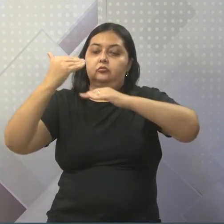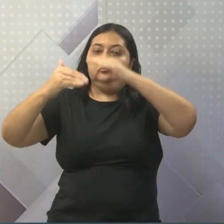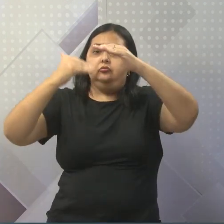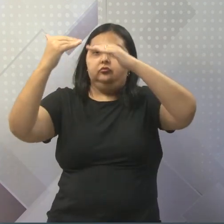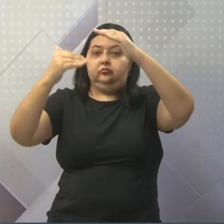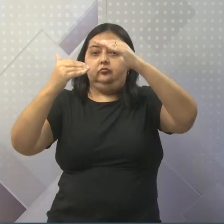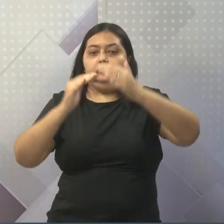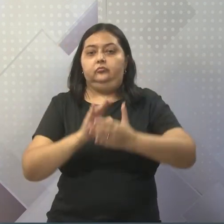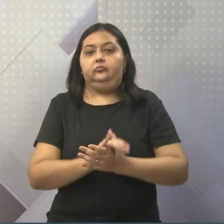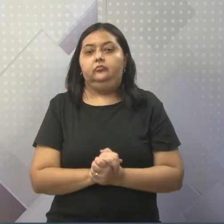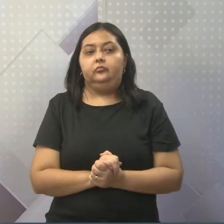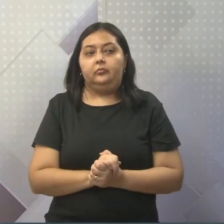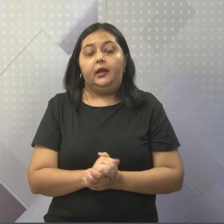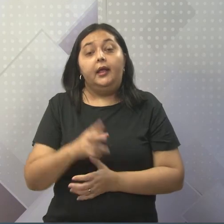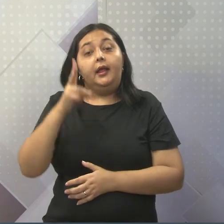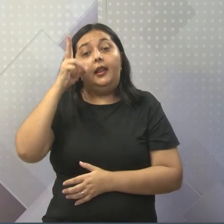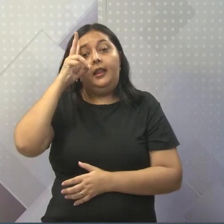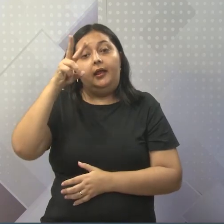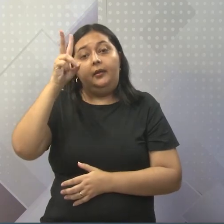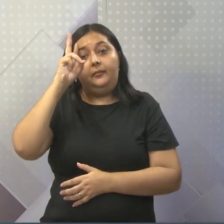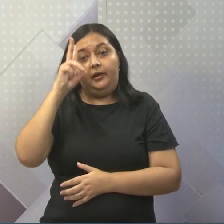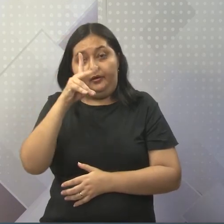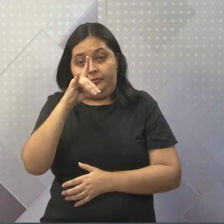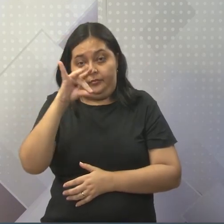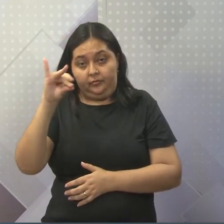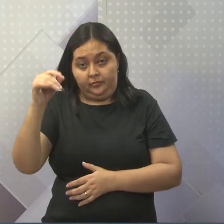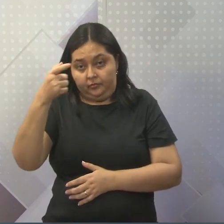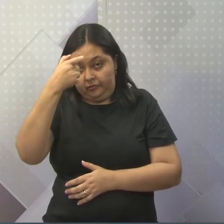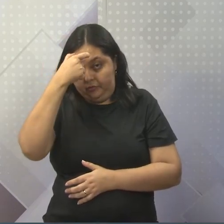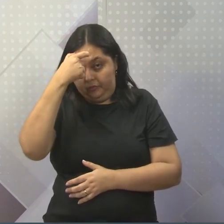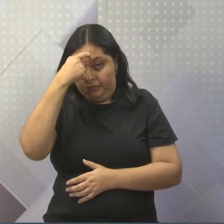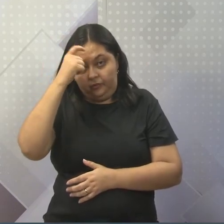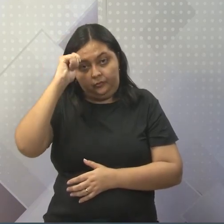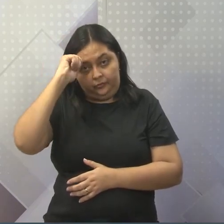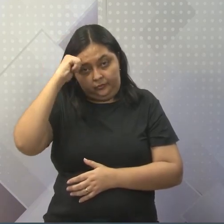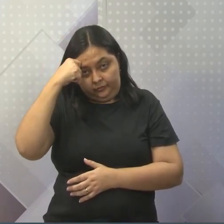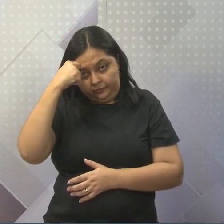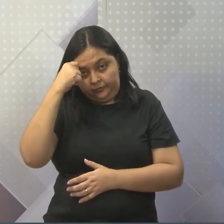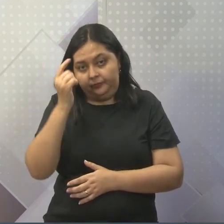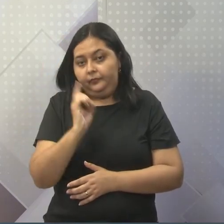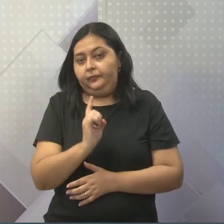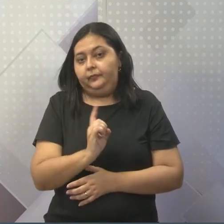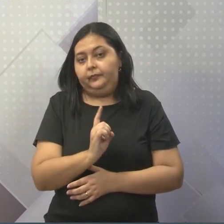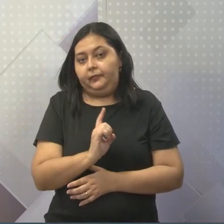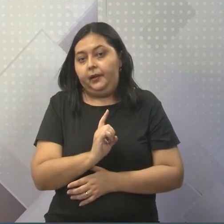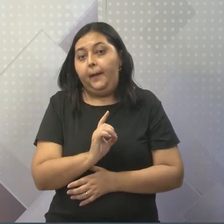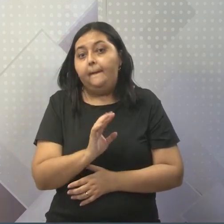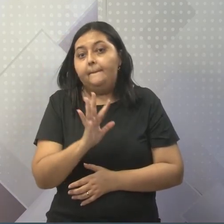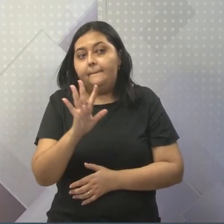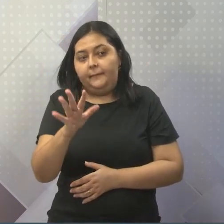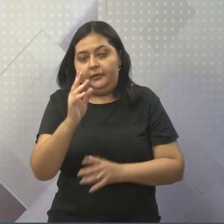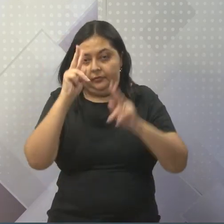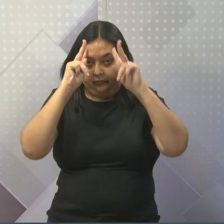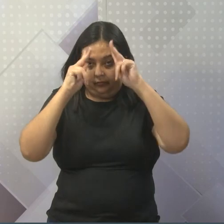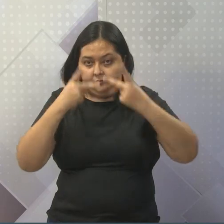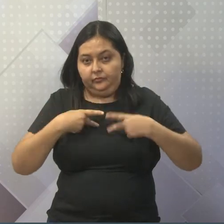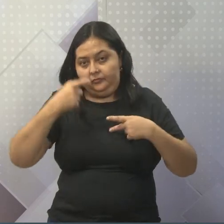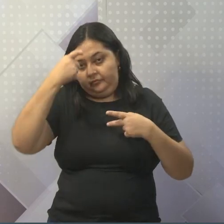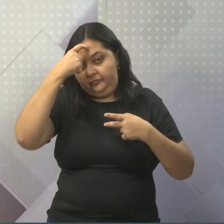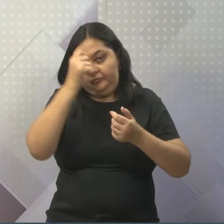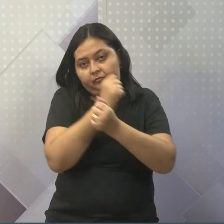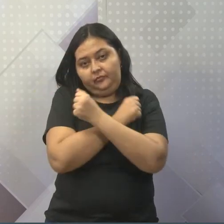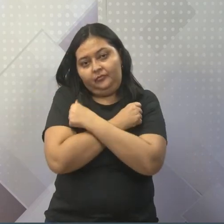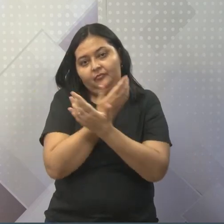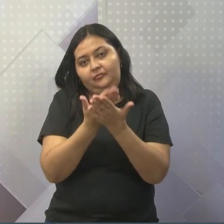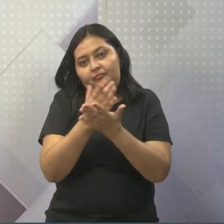Lembremos, nós não precisamos de um dia de consciência negra, mas sim vivermos uma consciência humana. Um abraço e até a